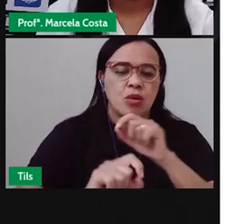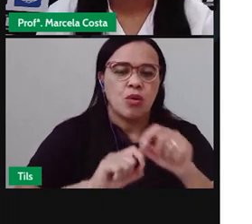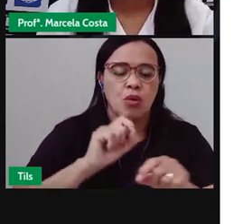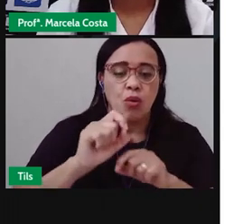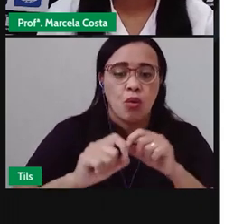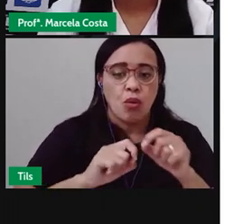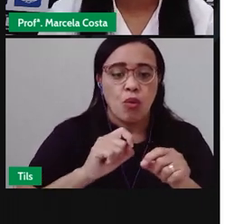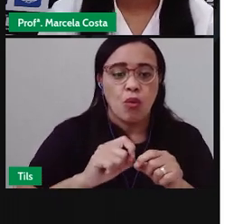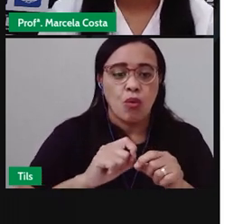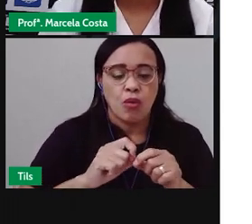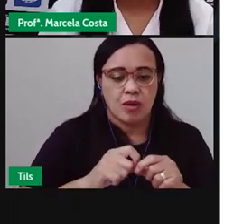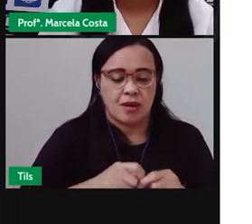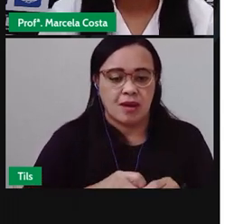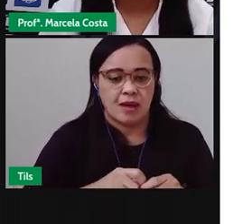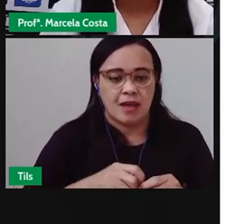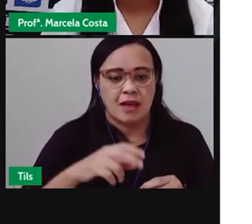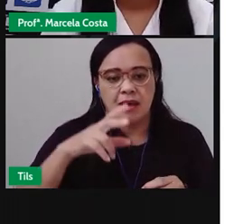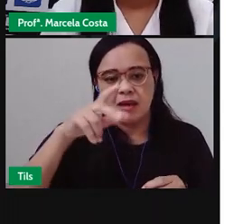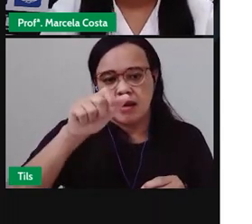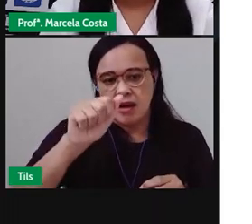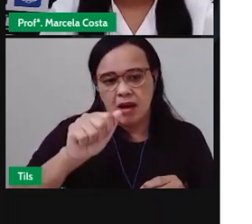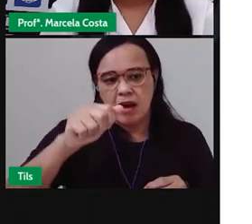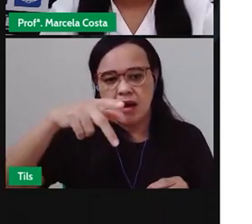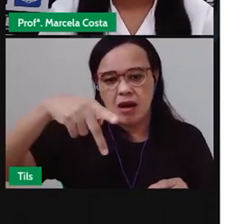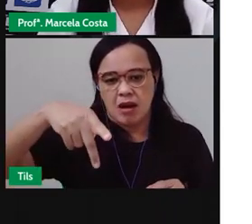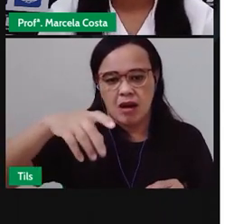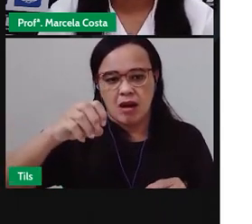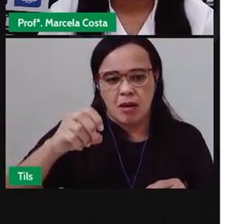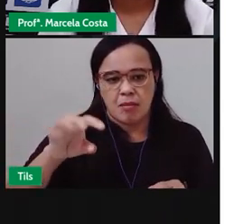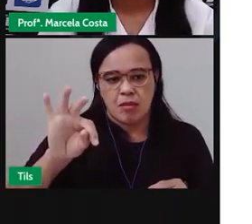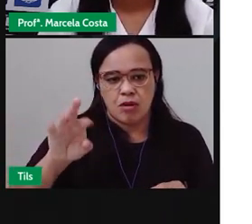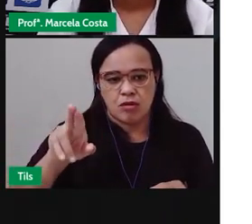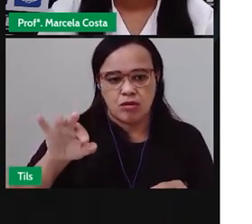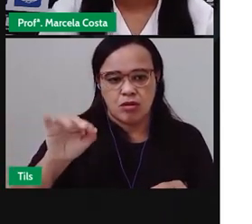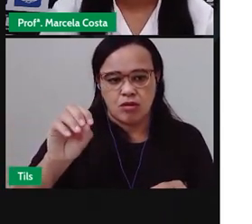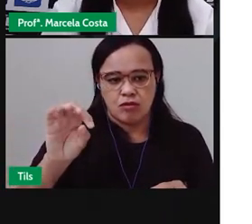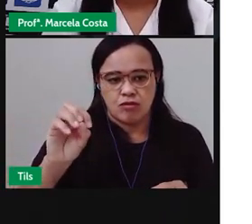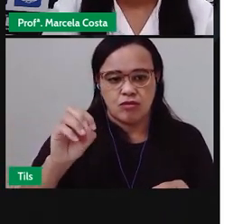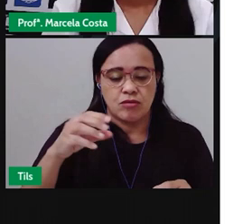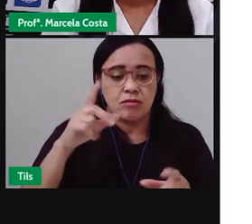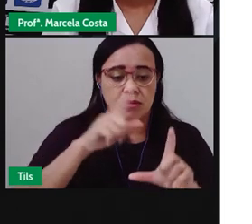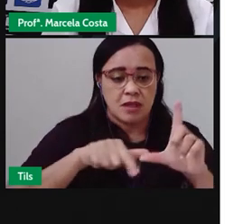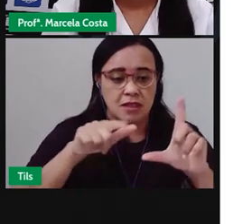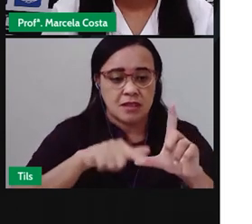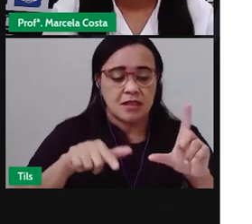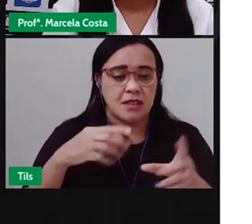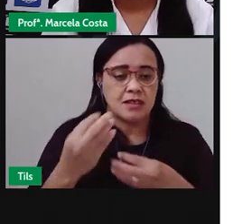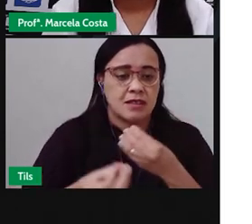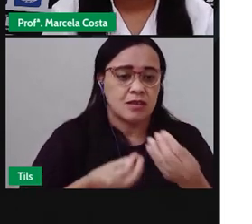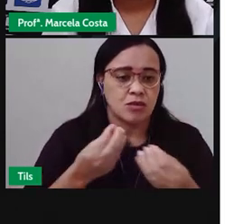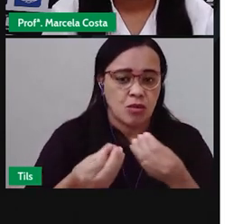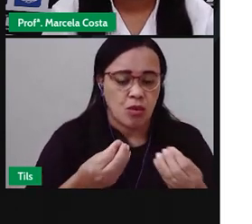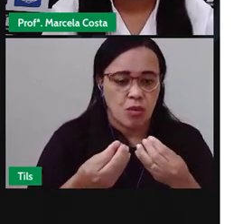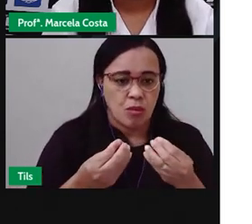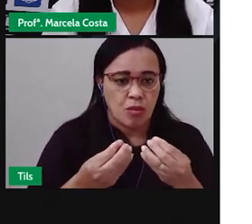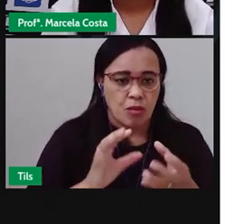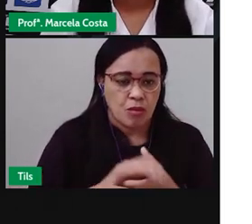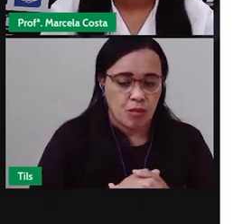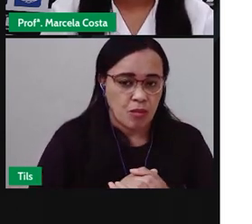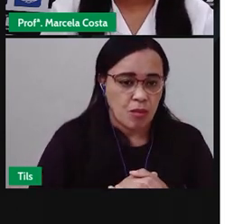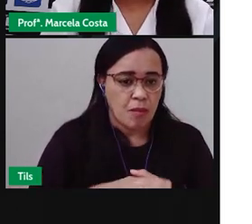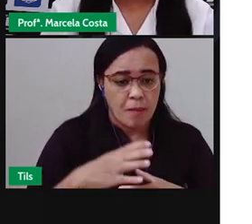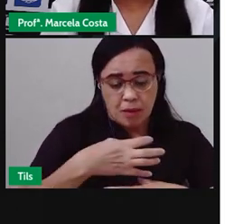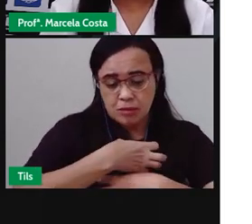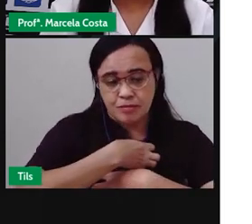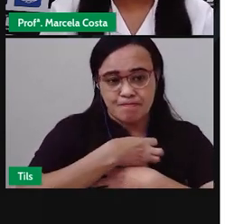do alfabeto, o princípio acrofônico das letras do alfabeto, que é a semelhança de sonhos